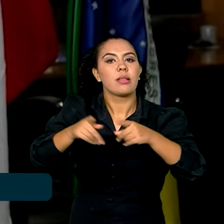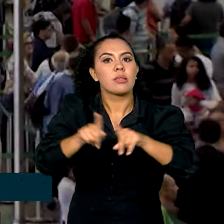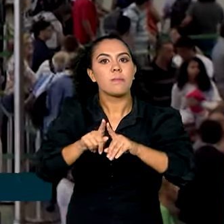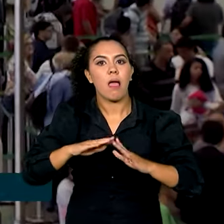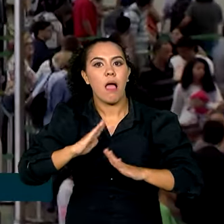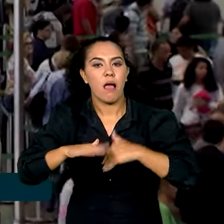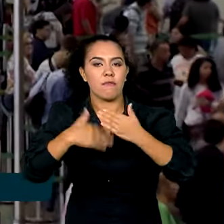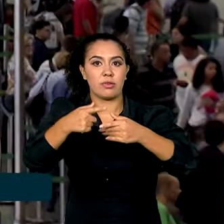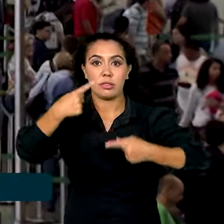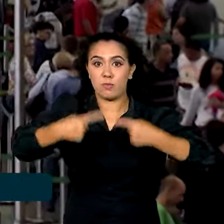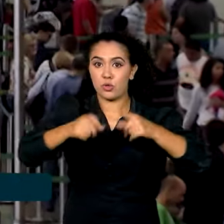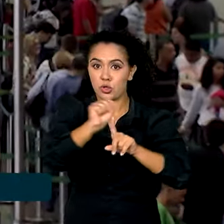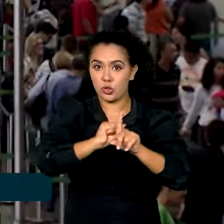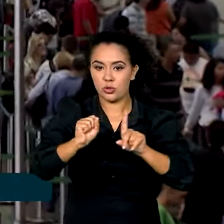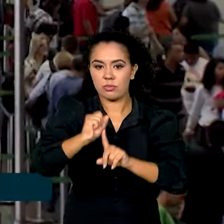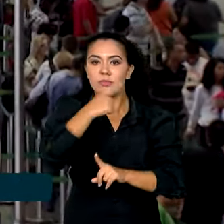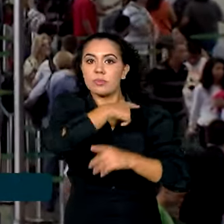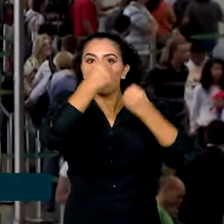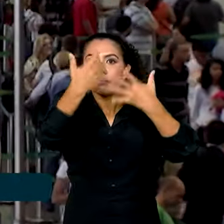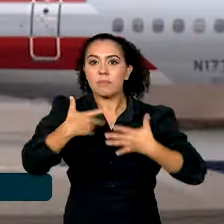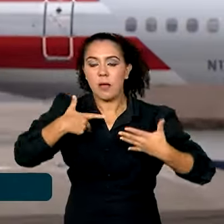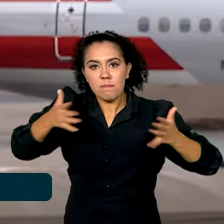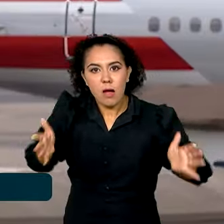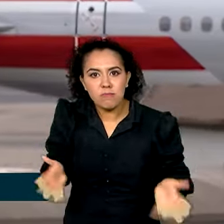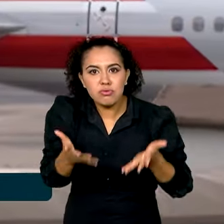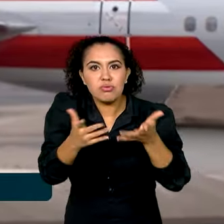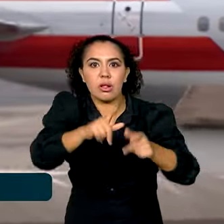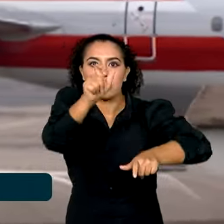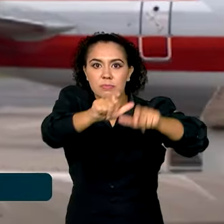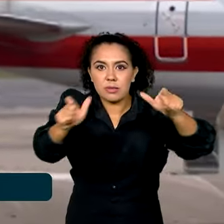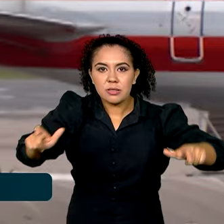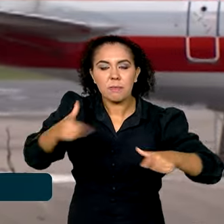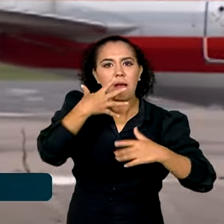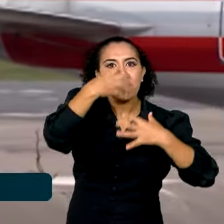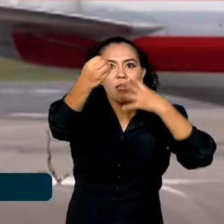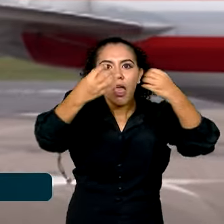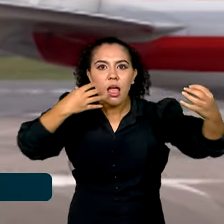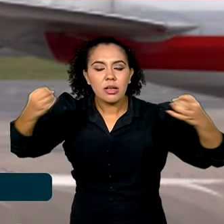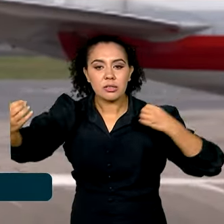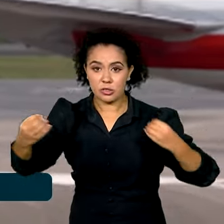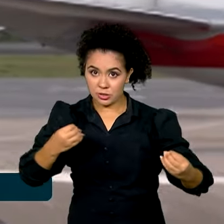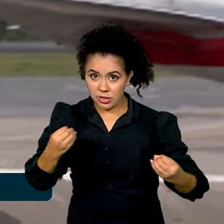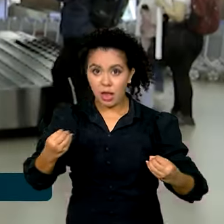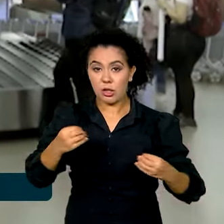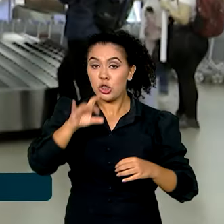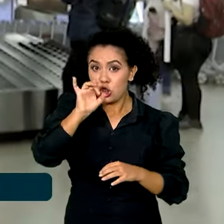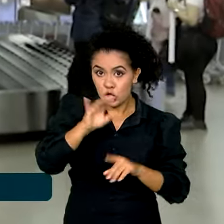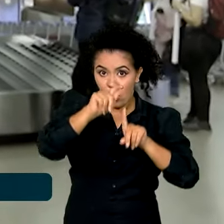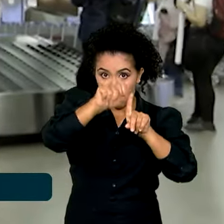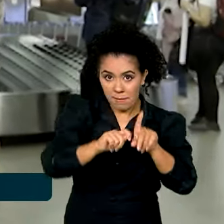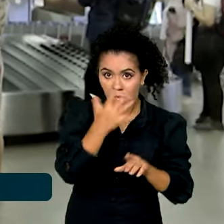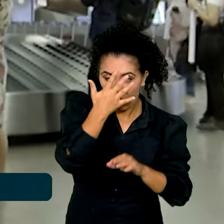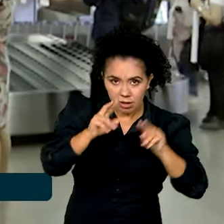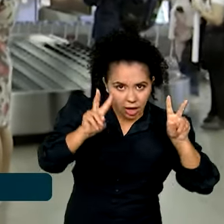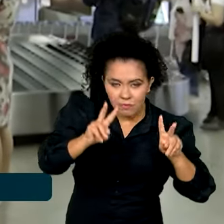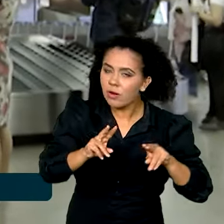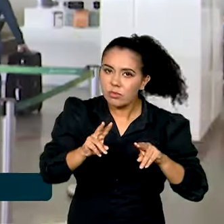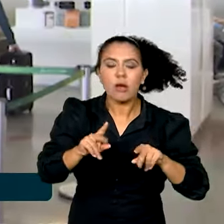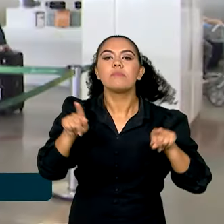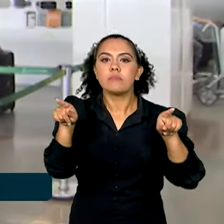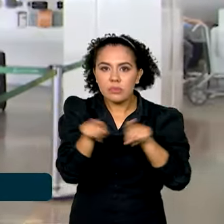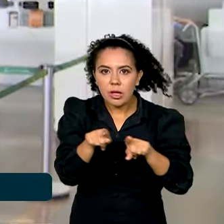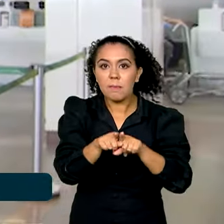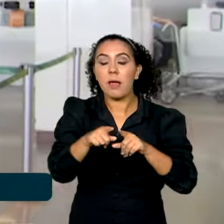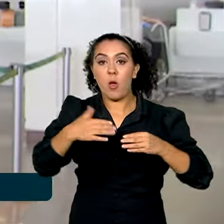sociais. Para incentivar o brasileiro a viajar ainda mais pelo país, não só no carnaval, o Ministério do Turismo